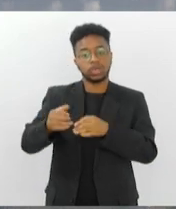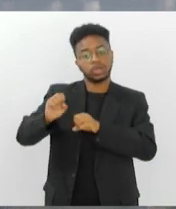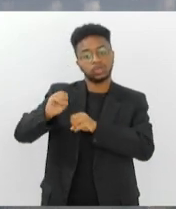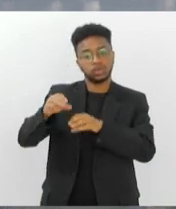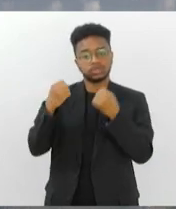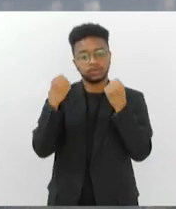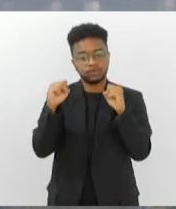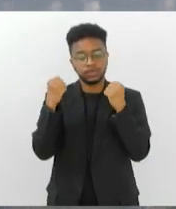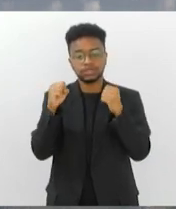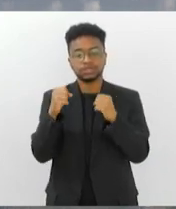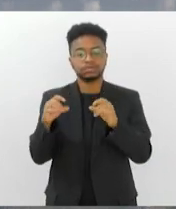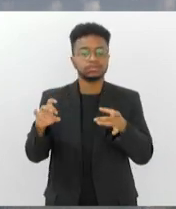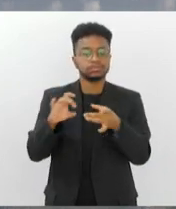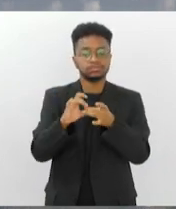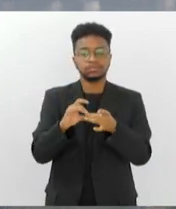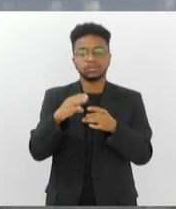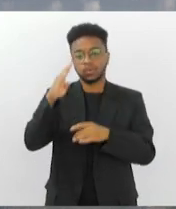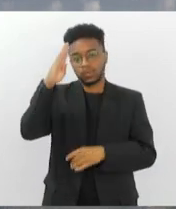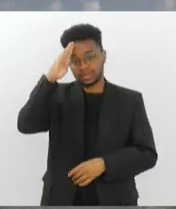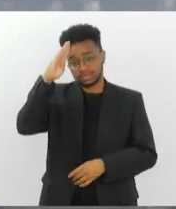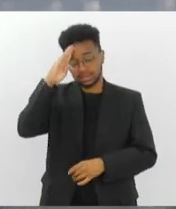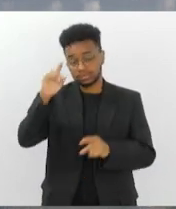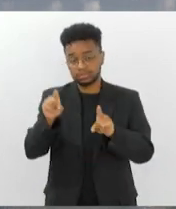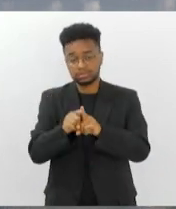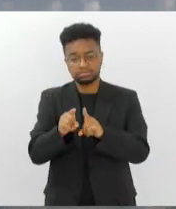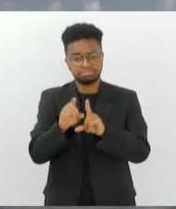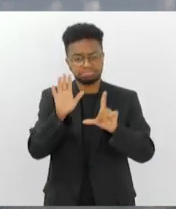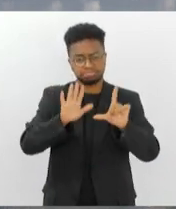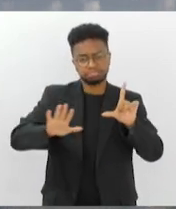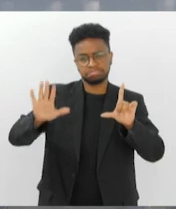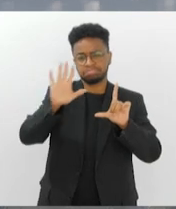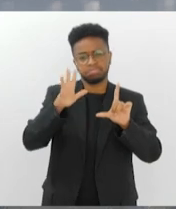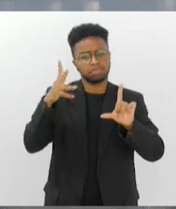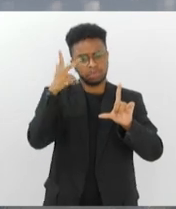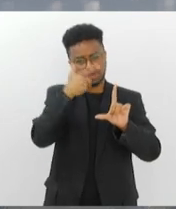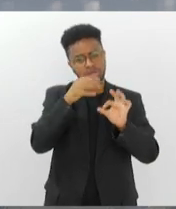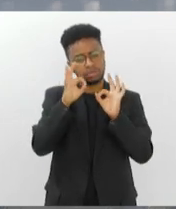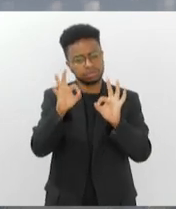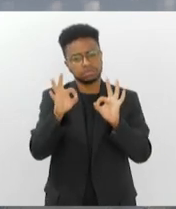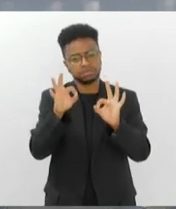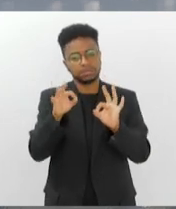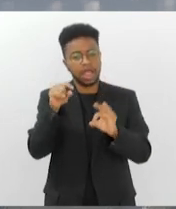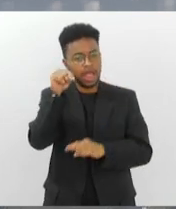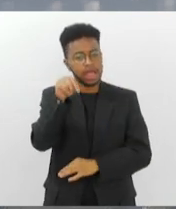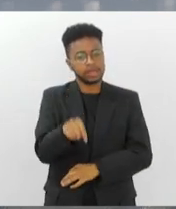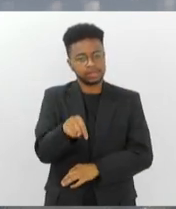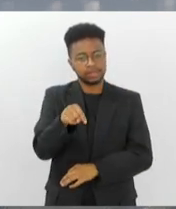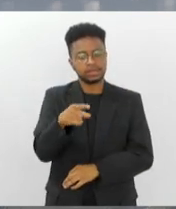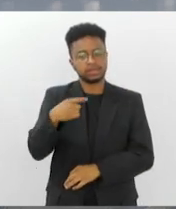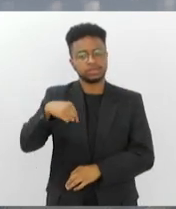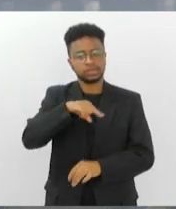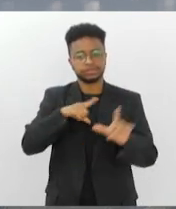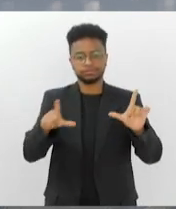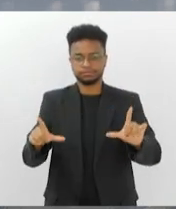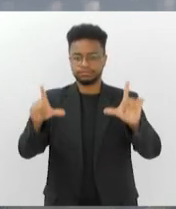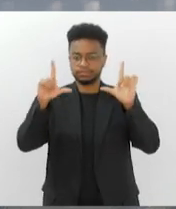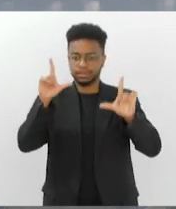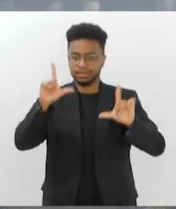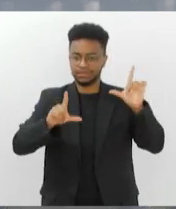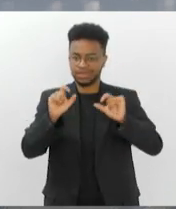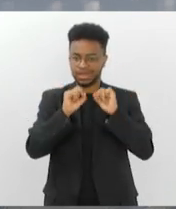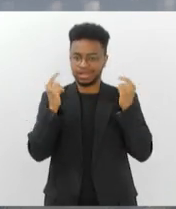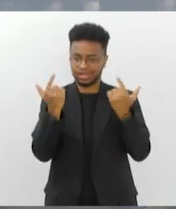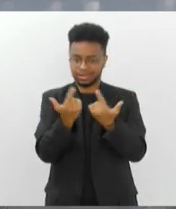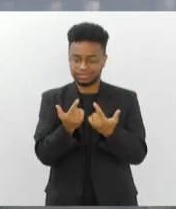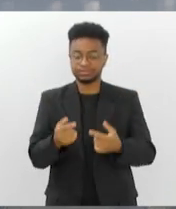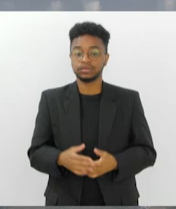Física do Exército, enfim, um panorama muito bonito aqui na nossa tela, aqui na TV Alerje.